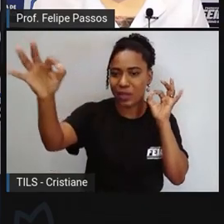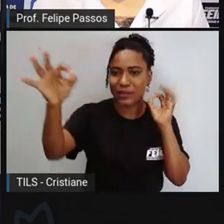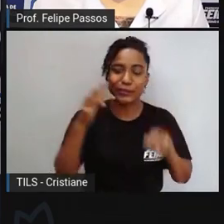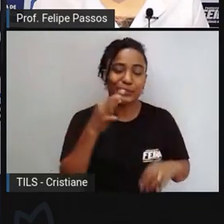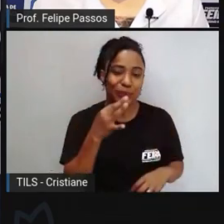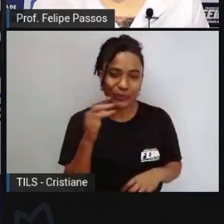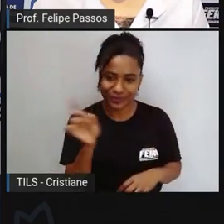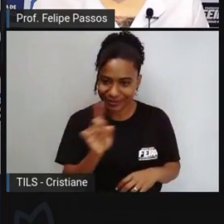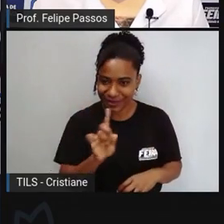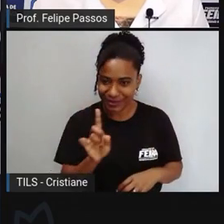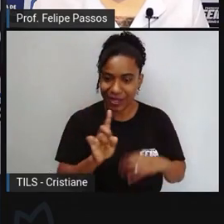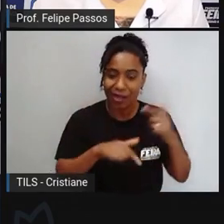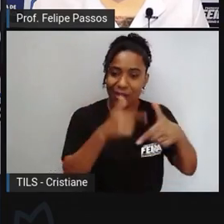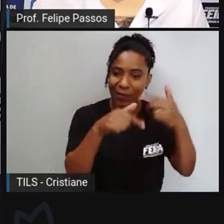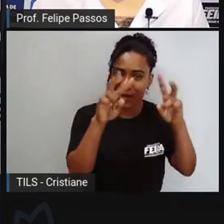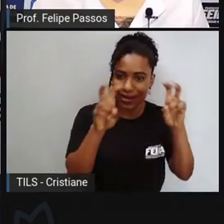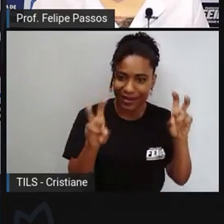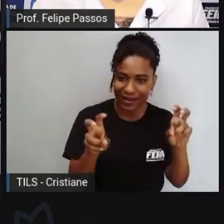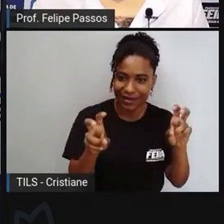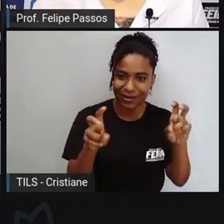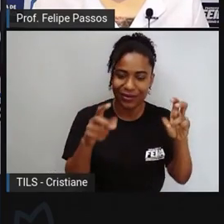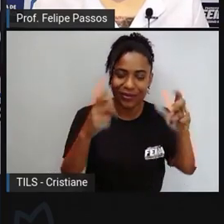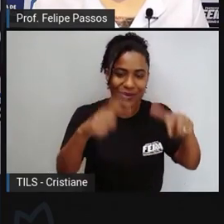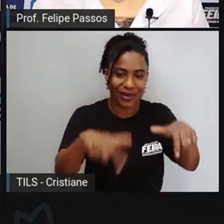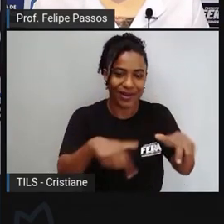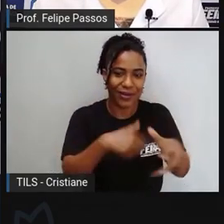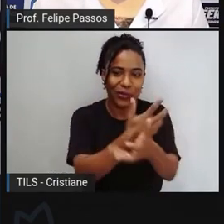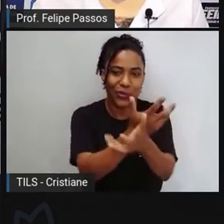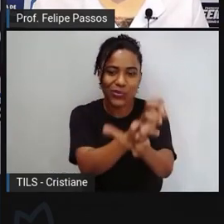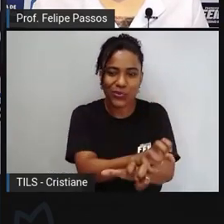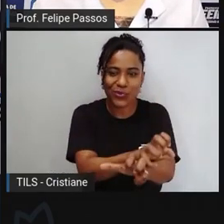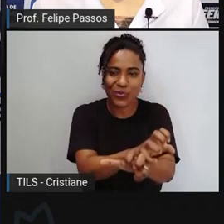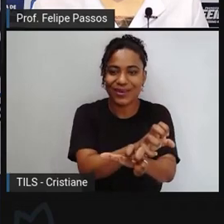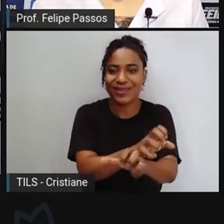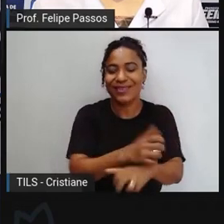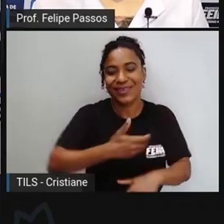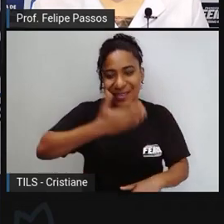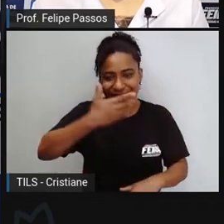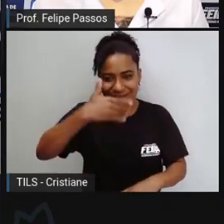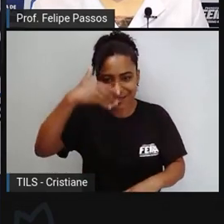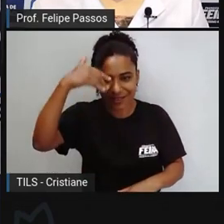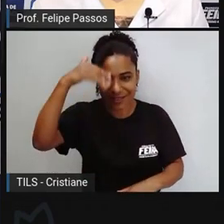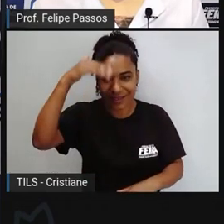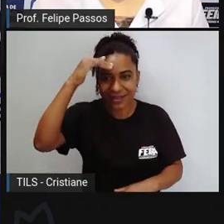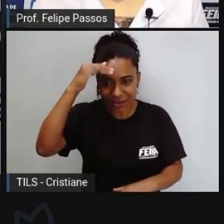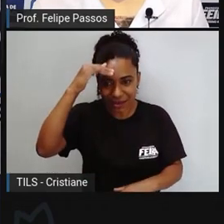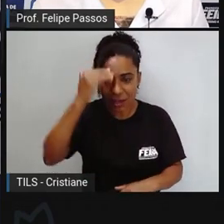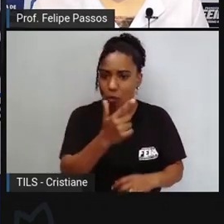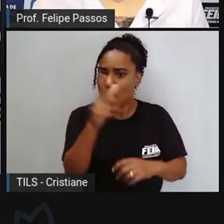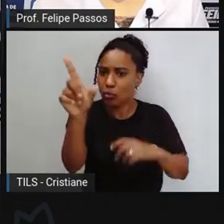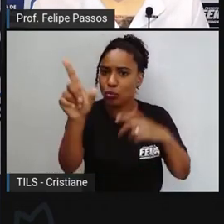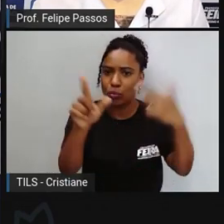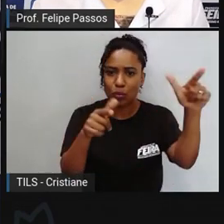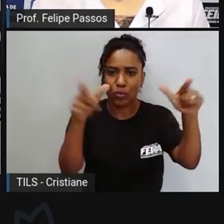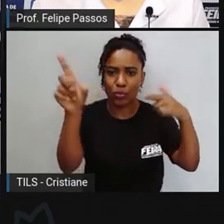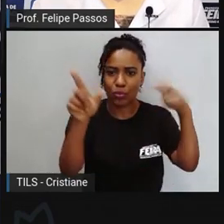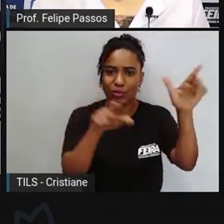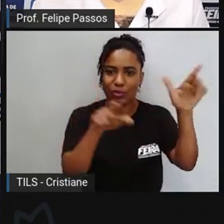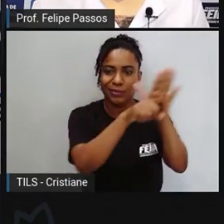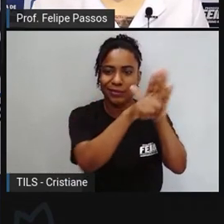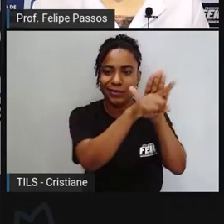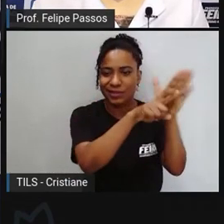o deserto do Saara e outros locais que não nos pertence vamos